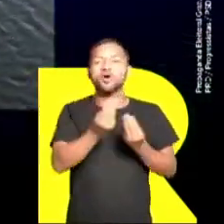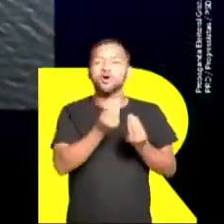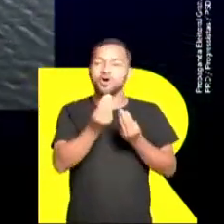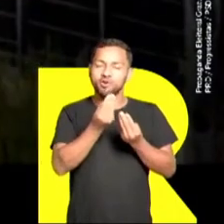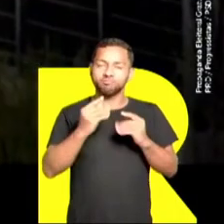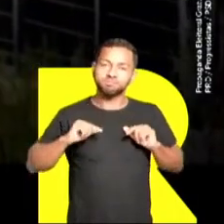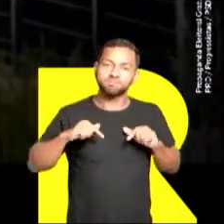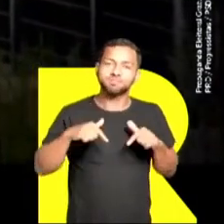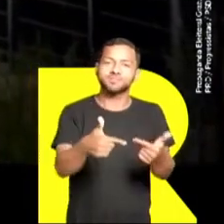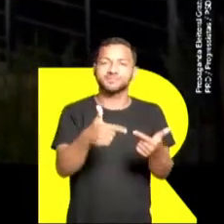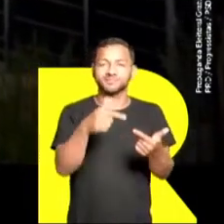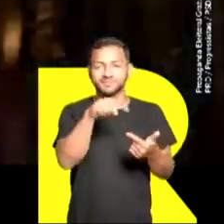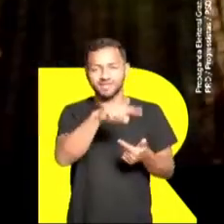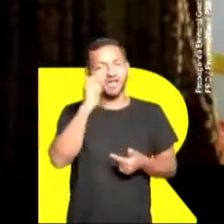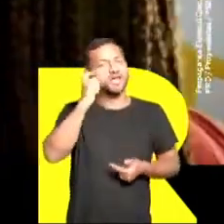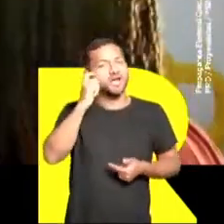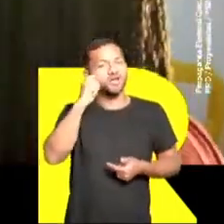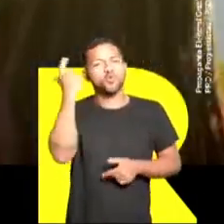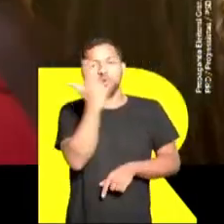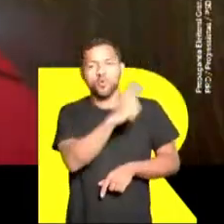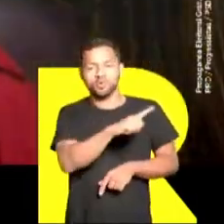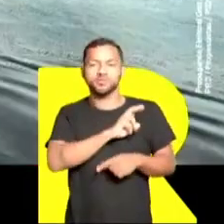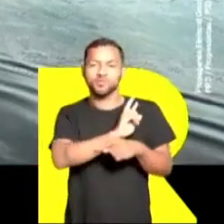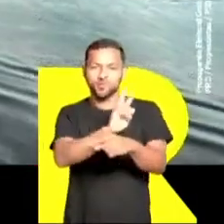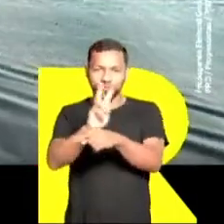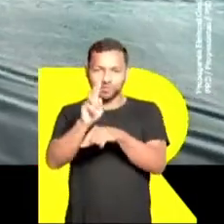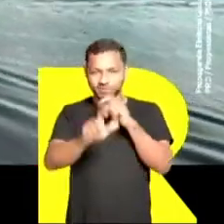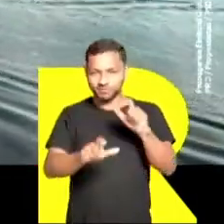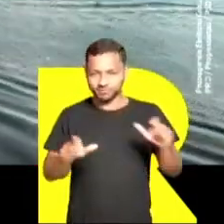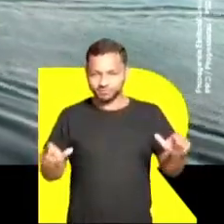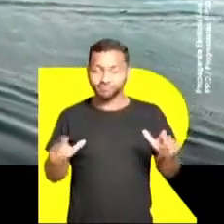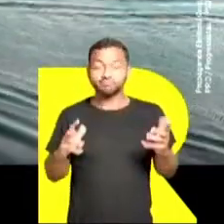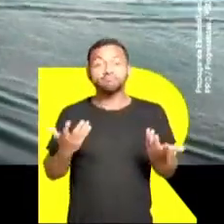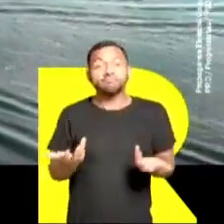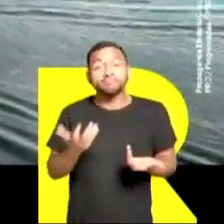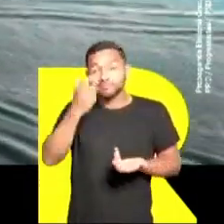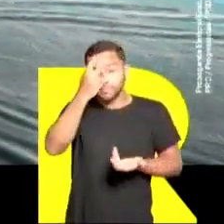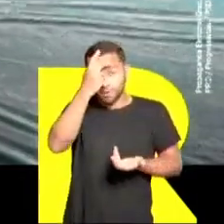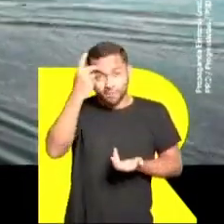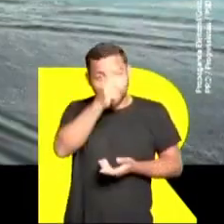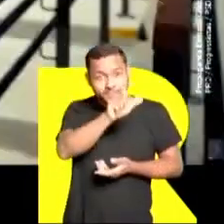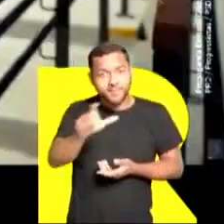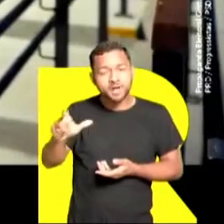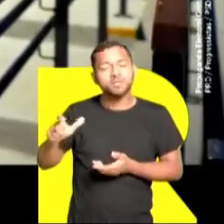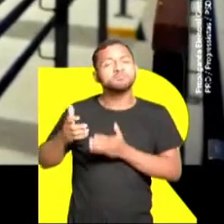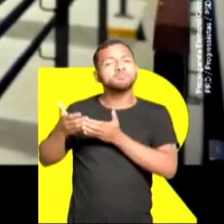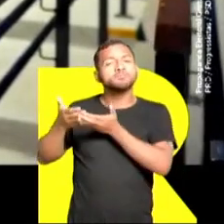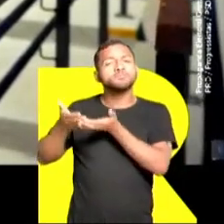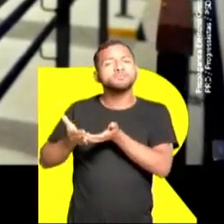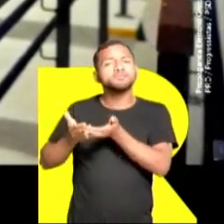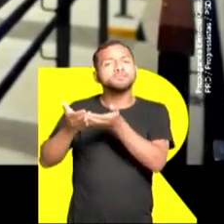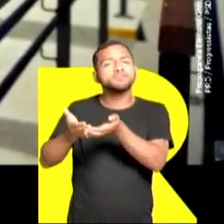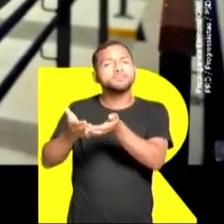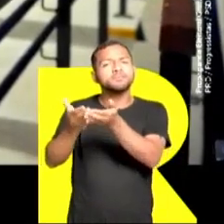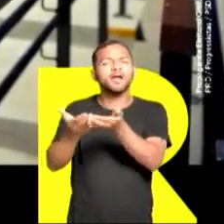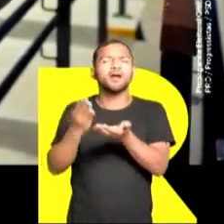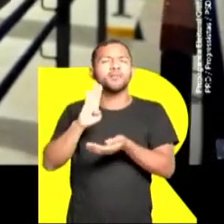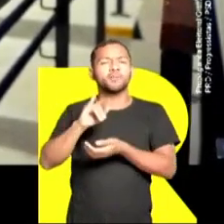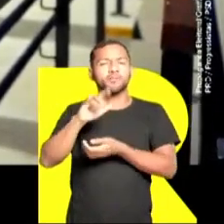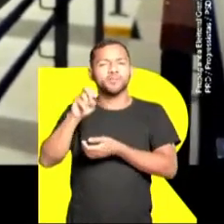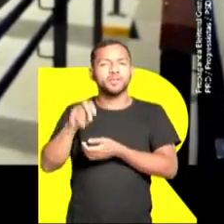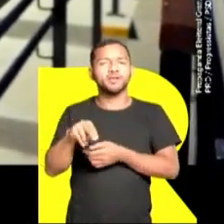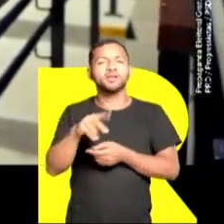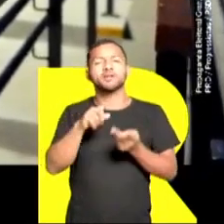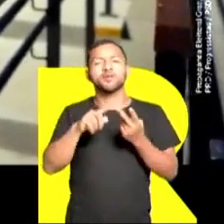batalha vencida por Ricardo Nunes para cuidar de gente. As pessoas passavam pelas represas da cidade, como a represa